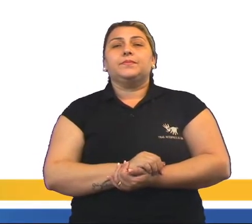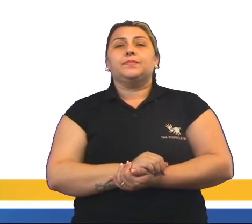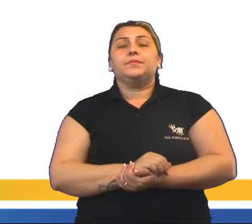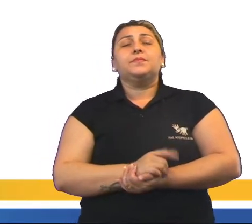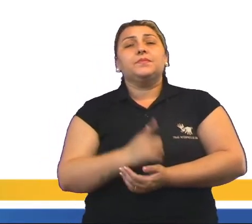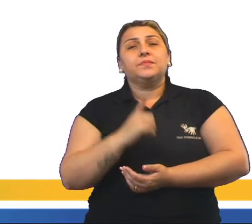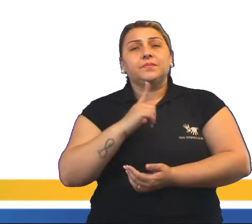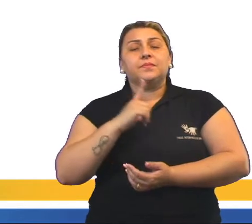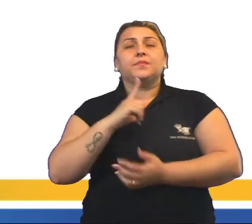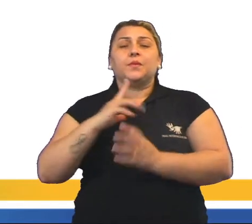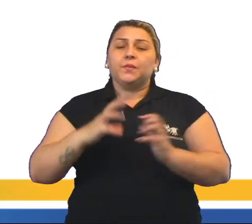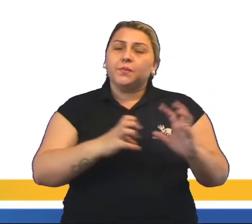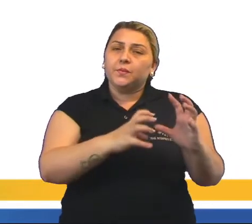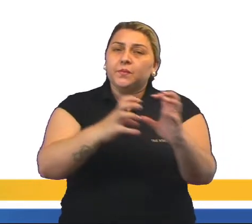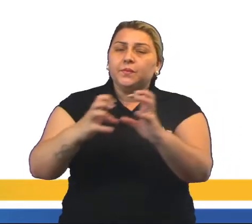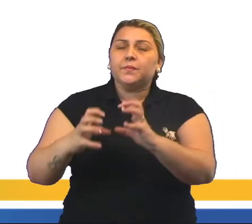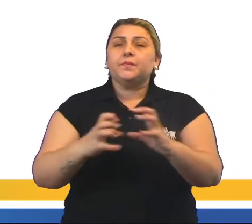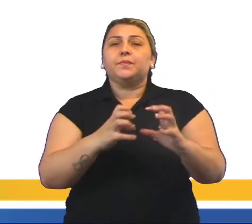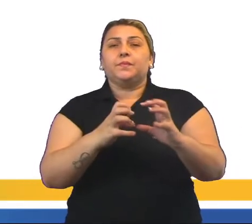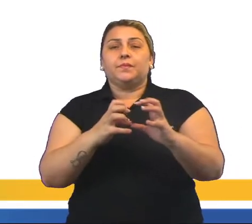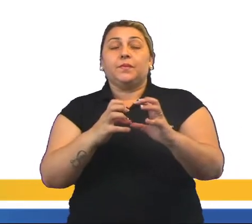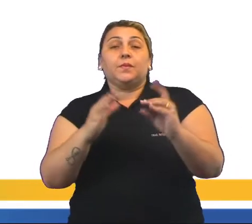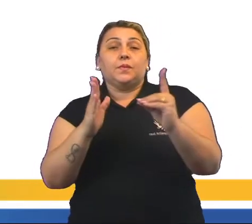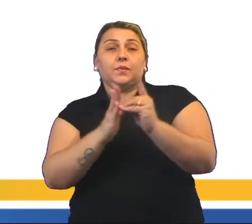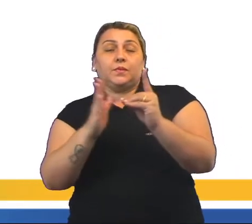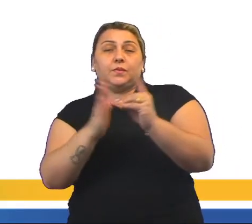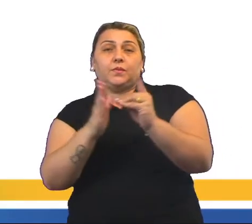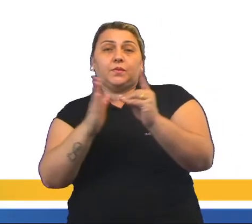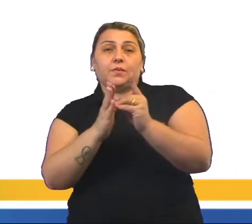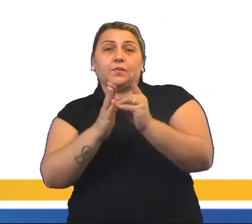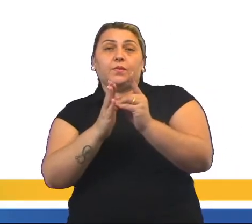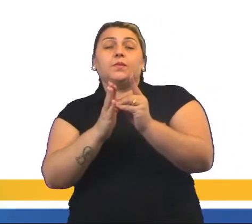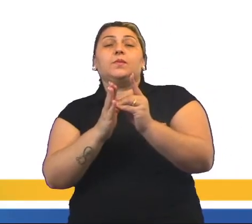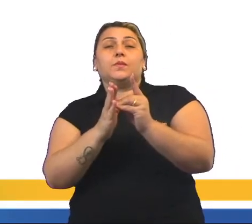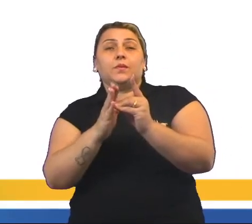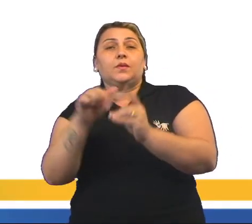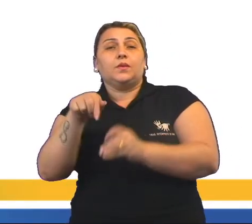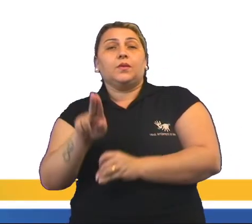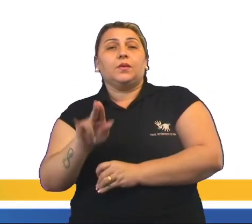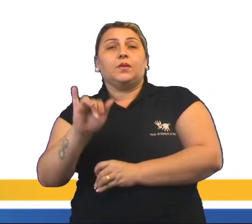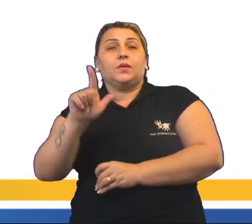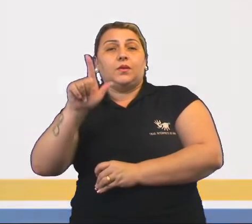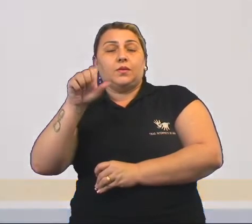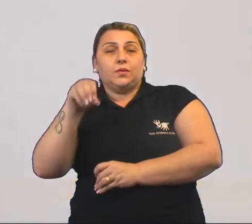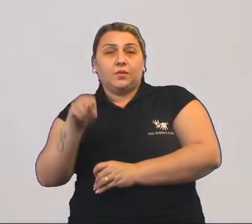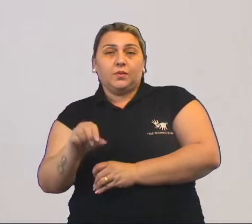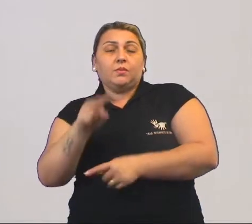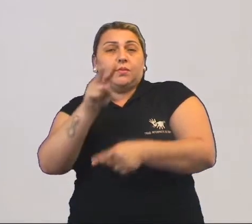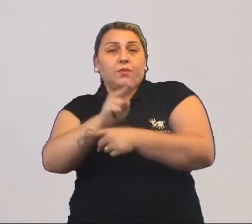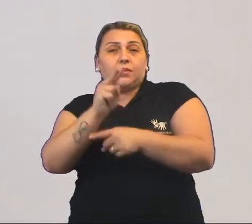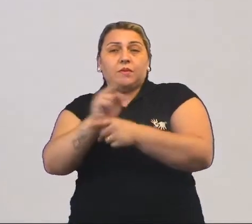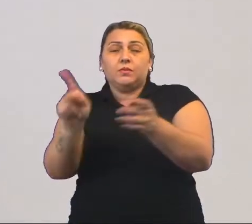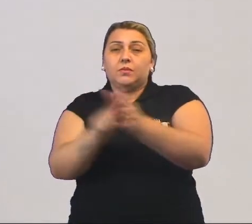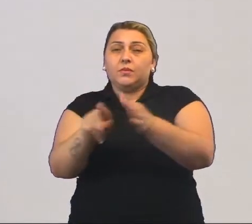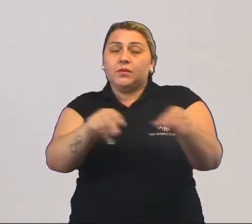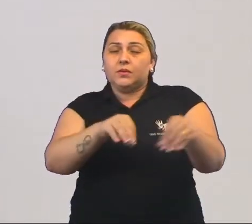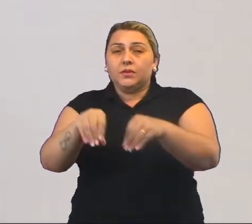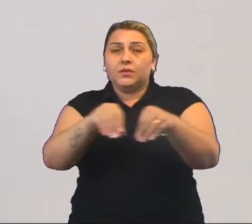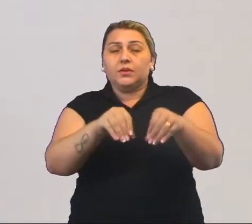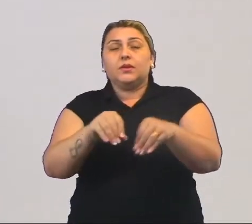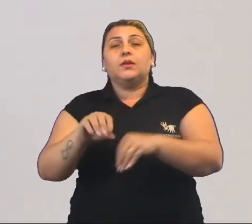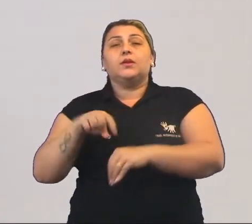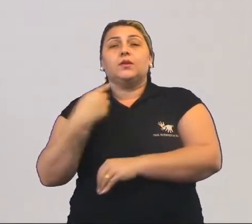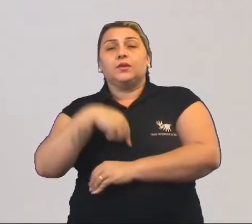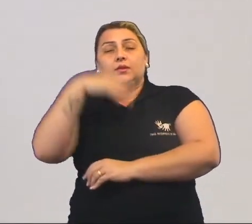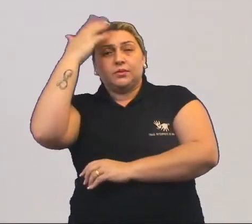Houveram confrontos entre colonos indígenas que queriam proteger as suas terras. Como nós sabemos,